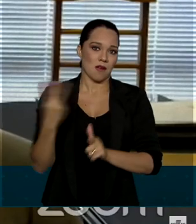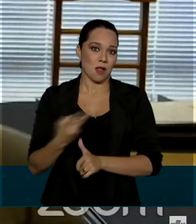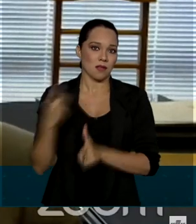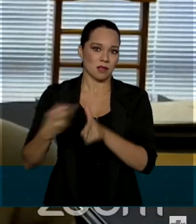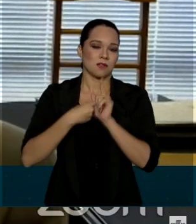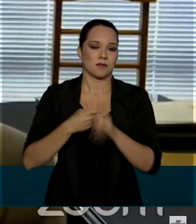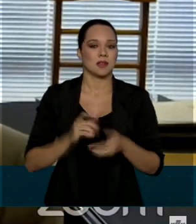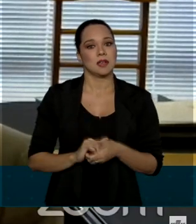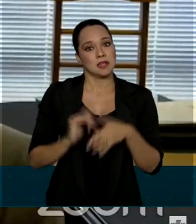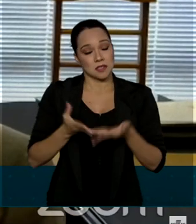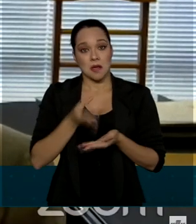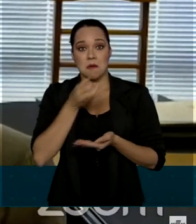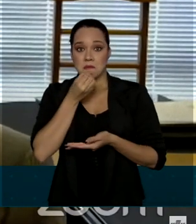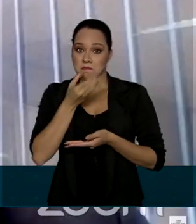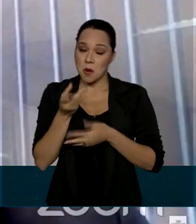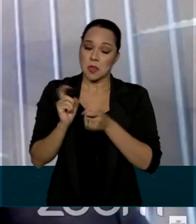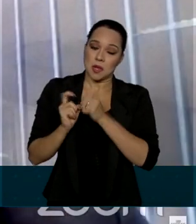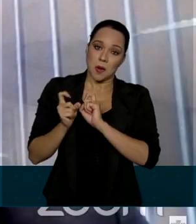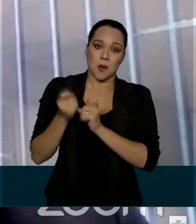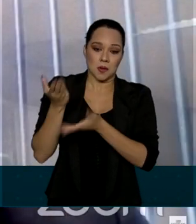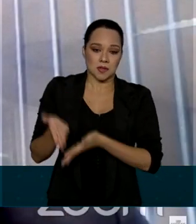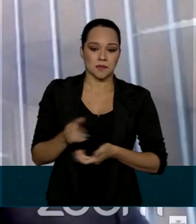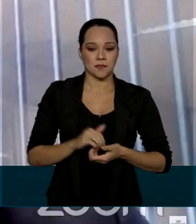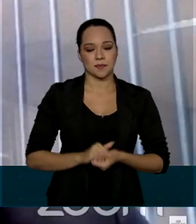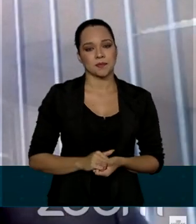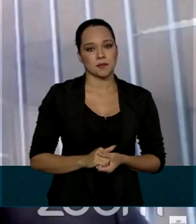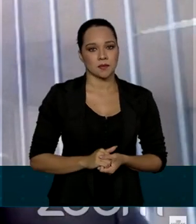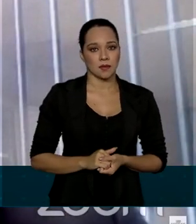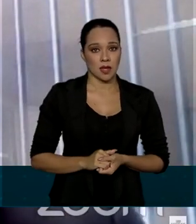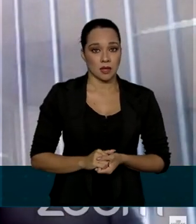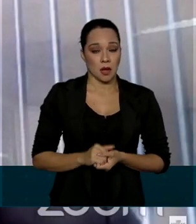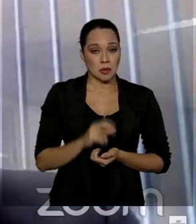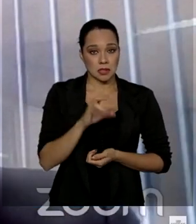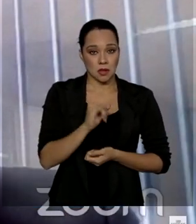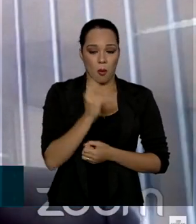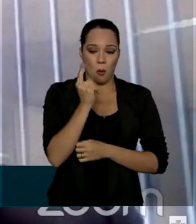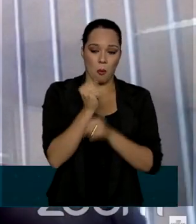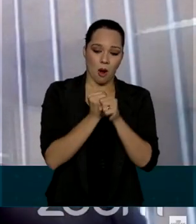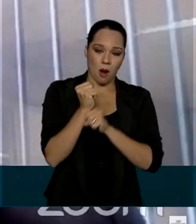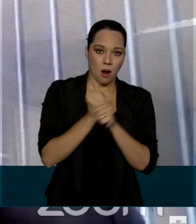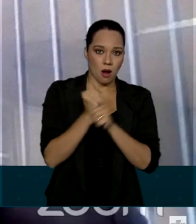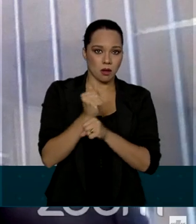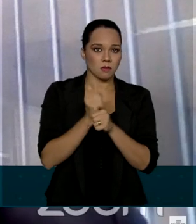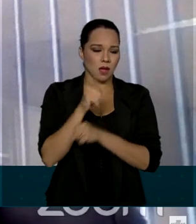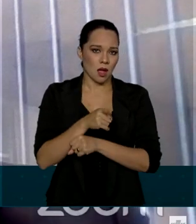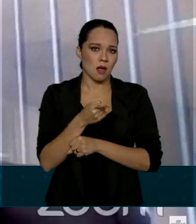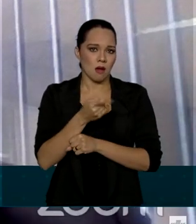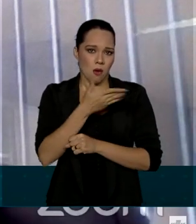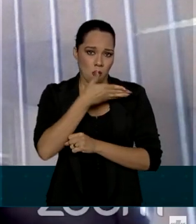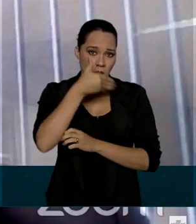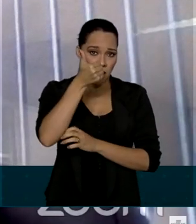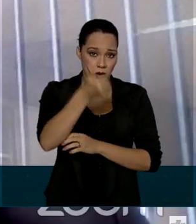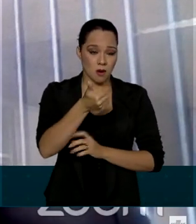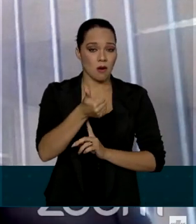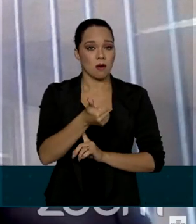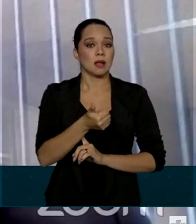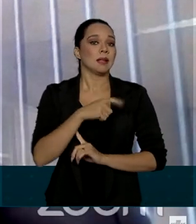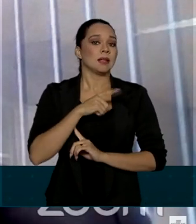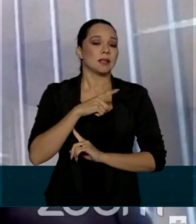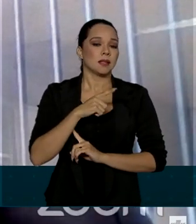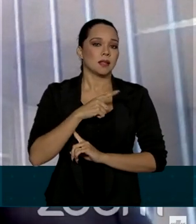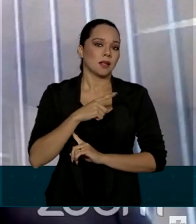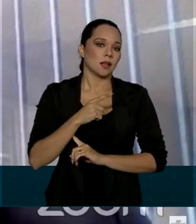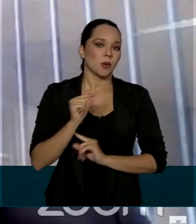Ou seja, já é um bom negócio para o empreendedor. No caso de um ano, que é o caso mais benéfico, nós temos